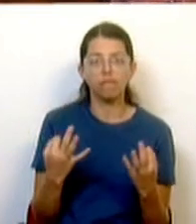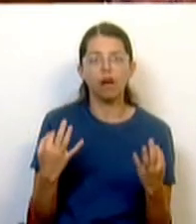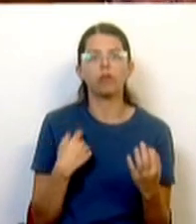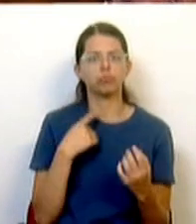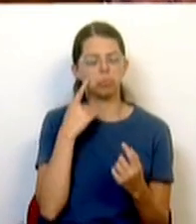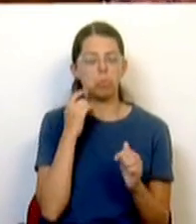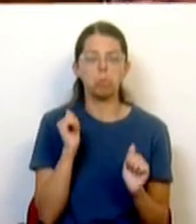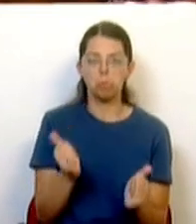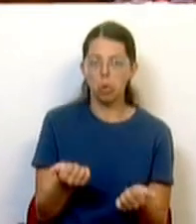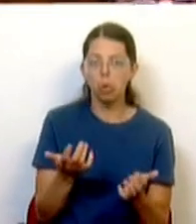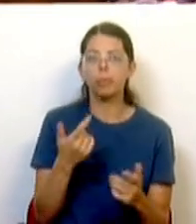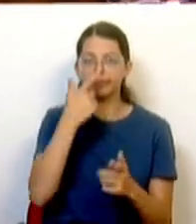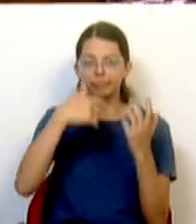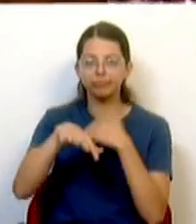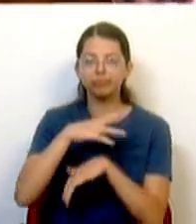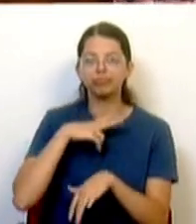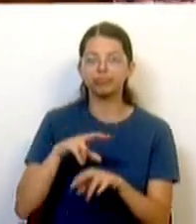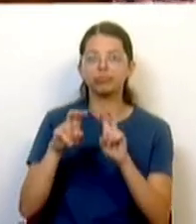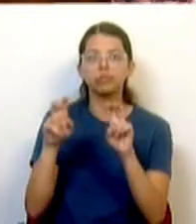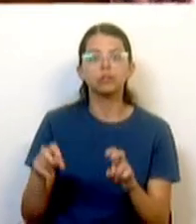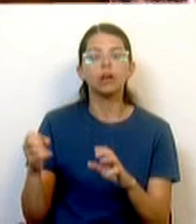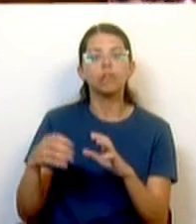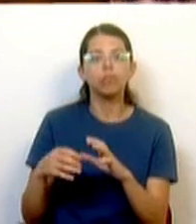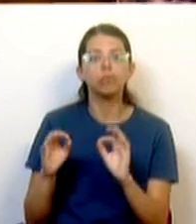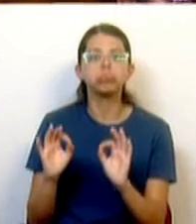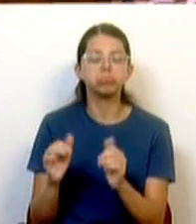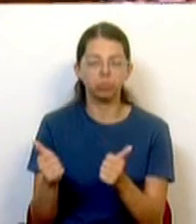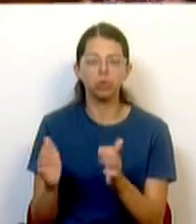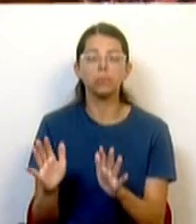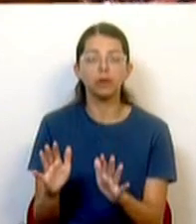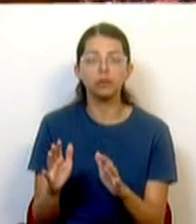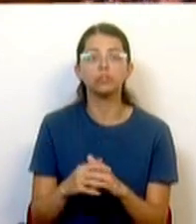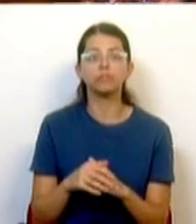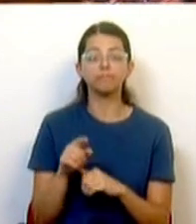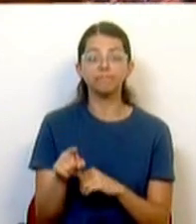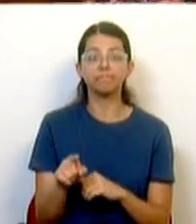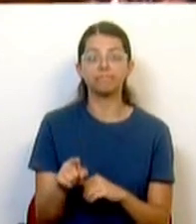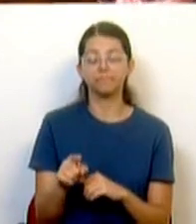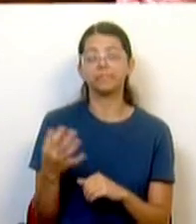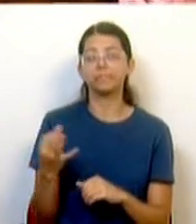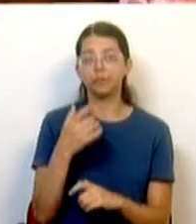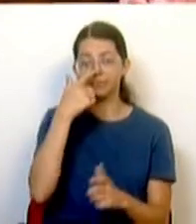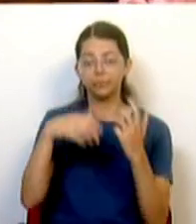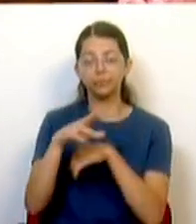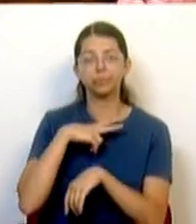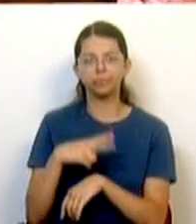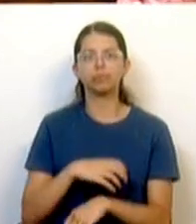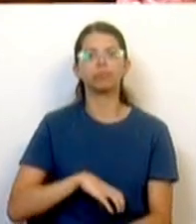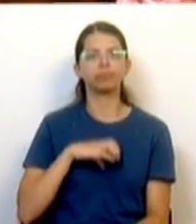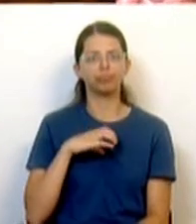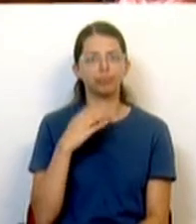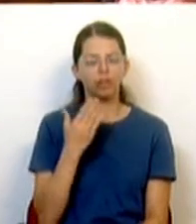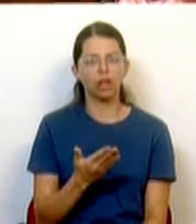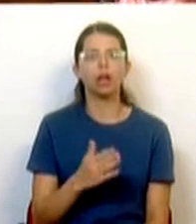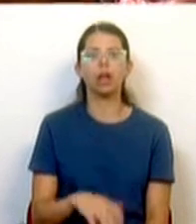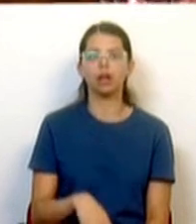olhos a adesão dos portugueses aos certificados da Forra. Isso significa e manifesta que os portugueses têm confiança nas instituições, têm